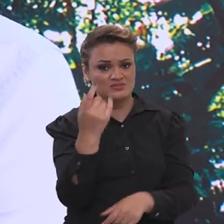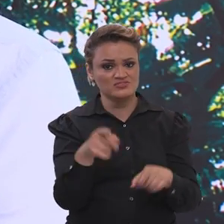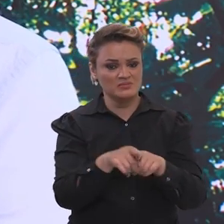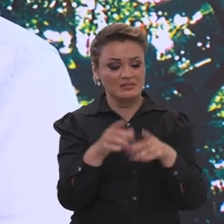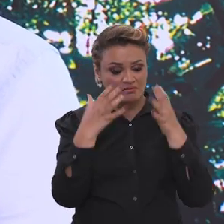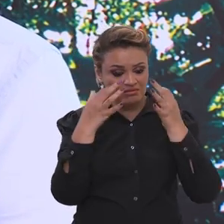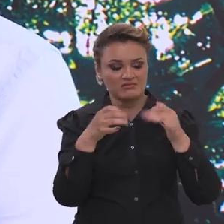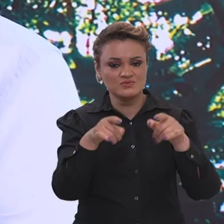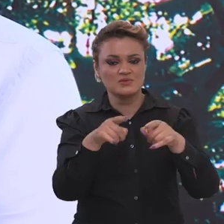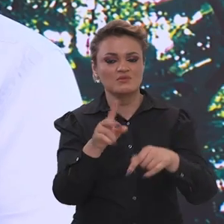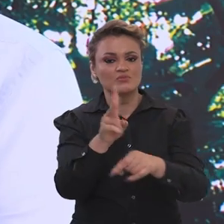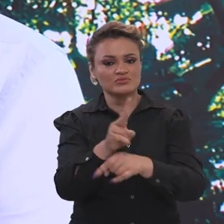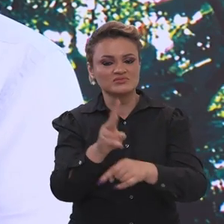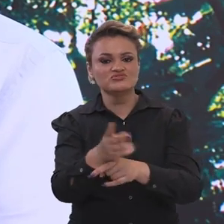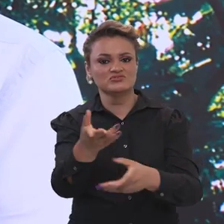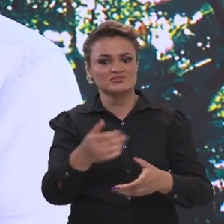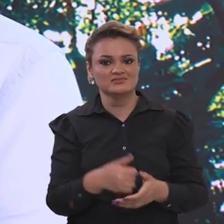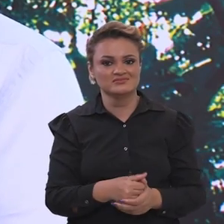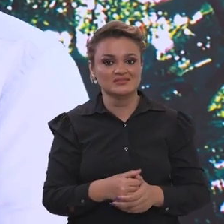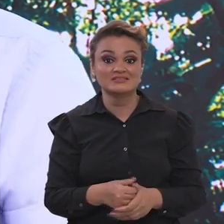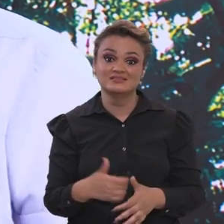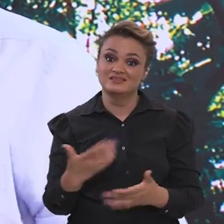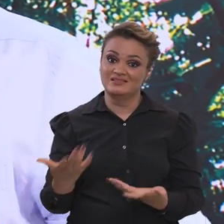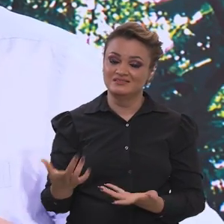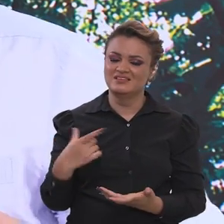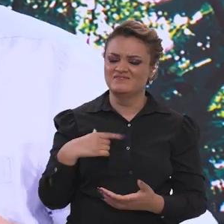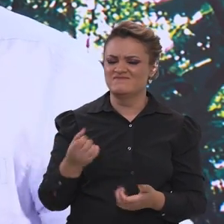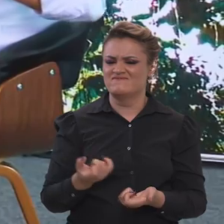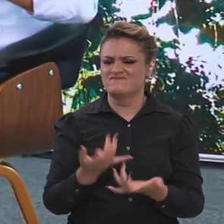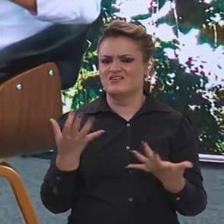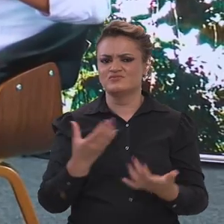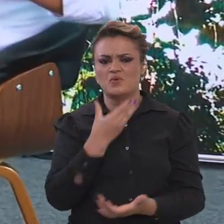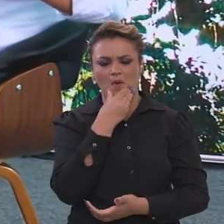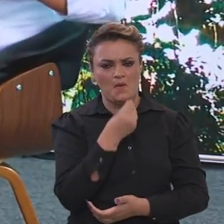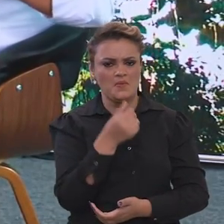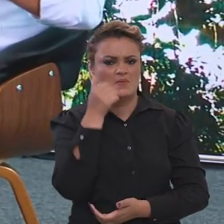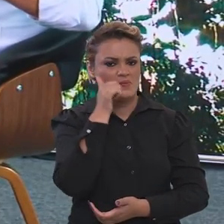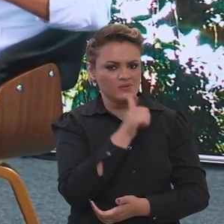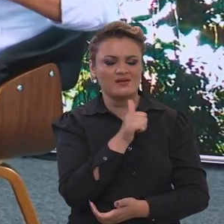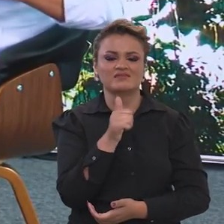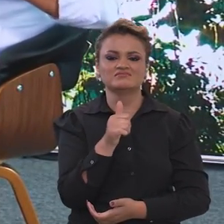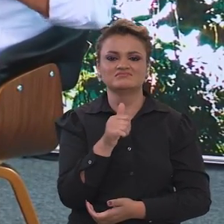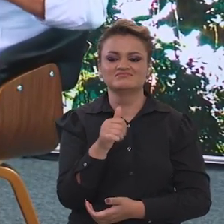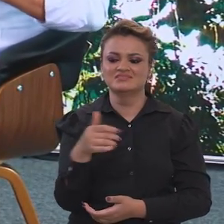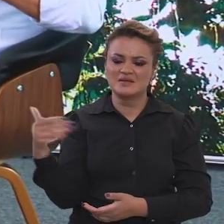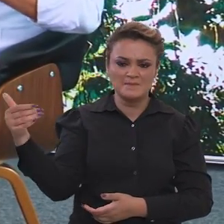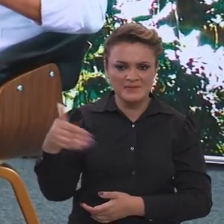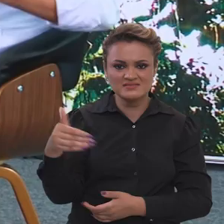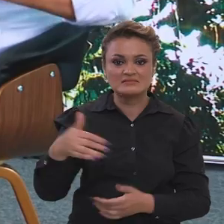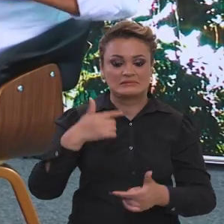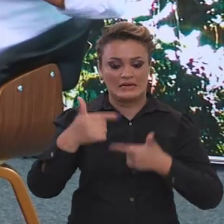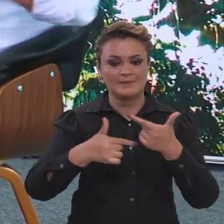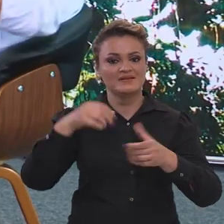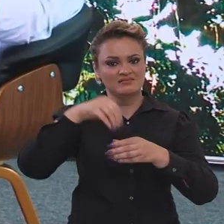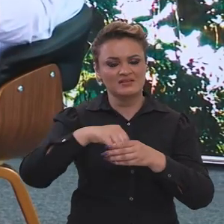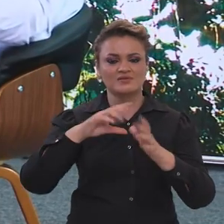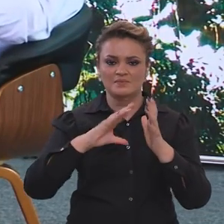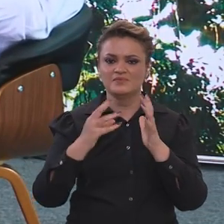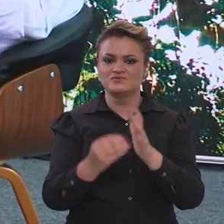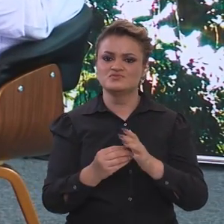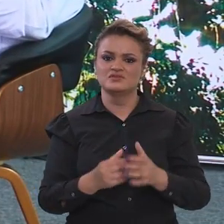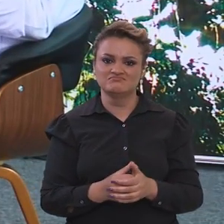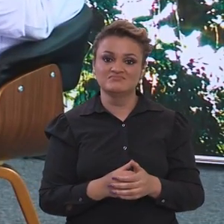incluídas nesse processo de proteção da floresta. Porque você tem uma legião de homens, de mulheres, trabalhadores, trabalhadoras, que vivem